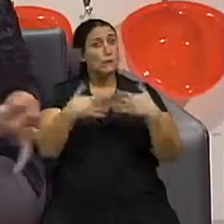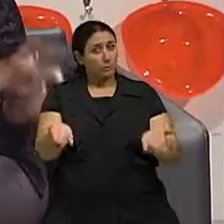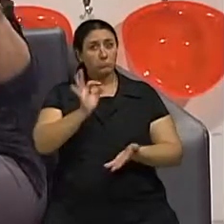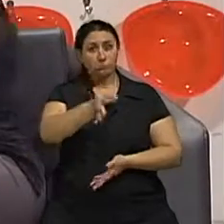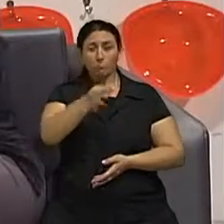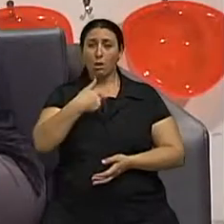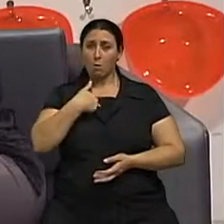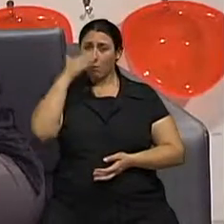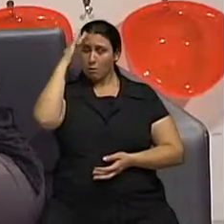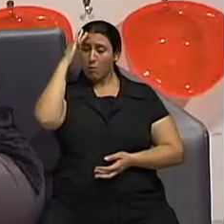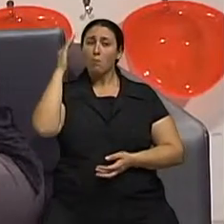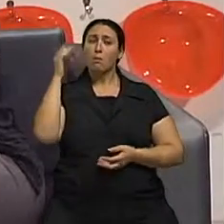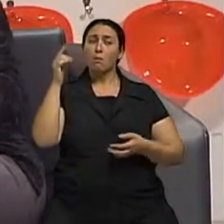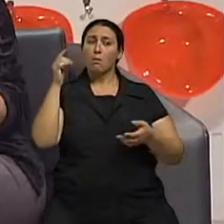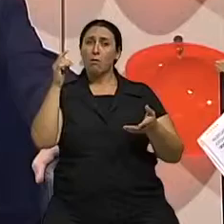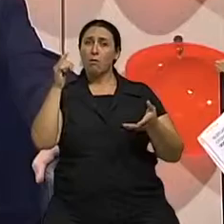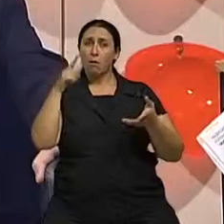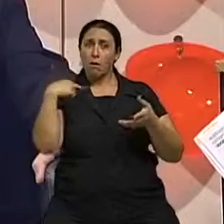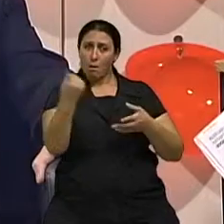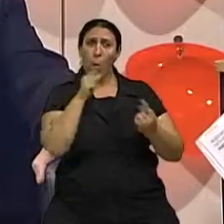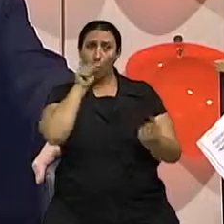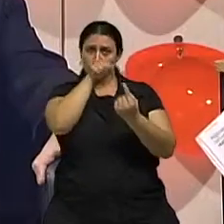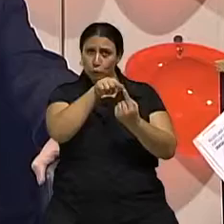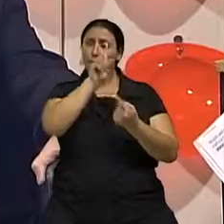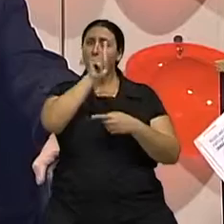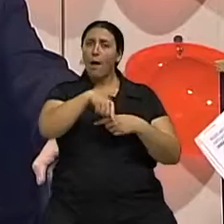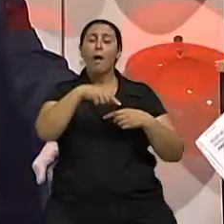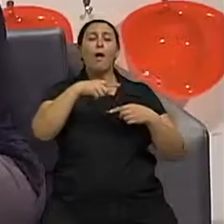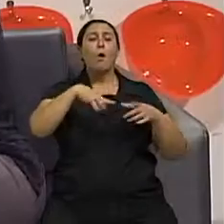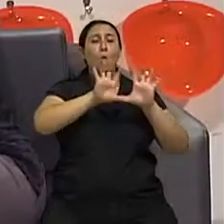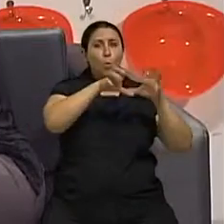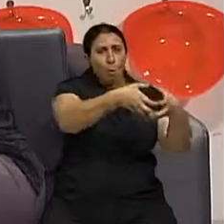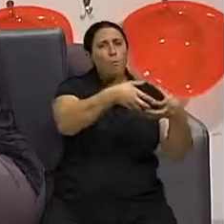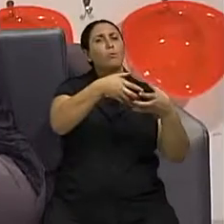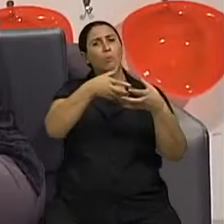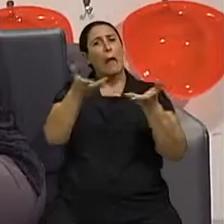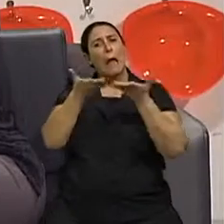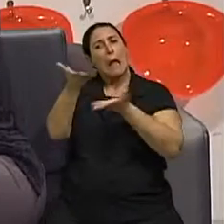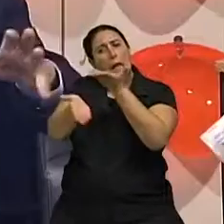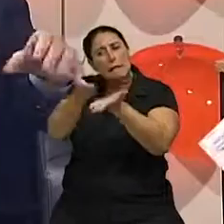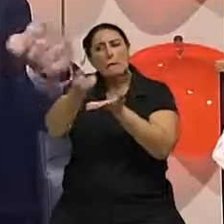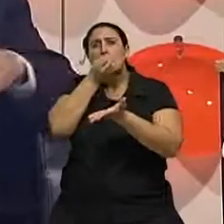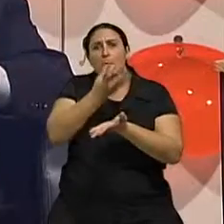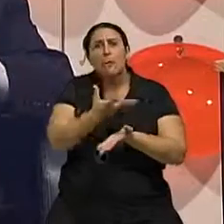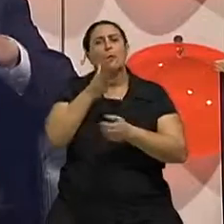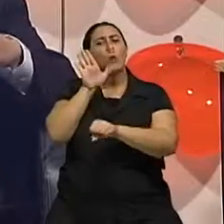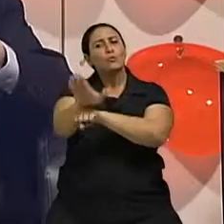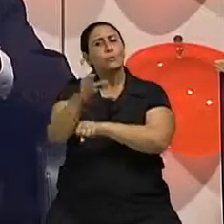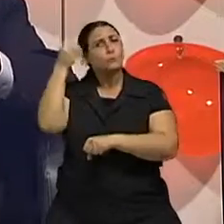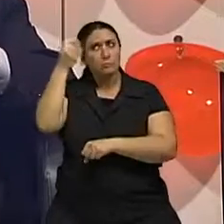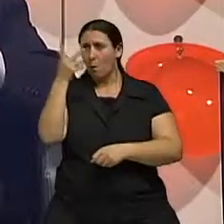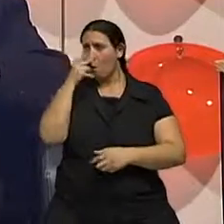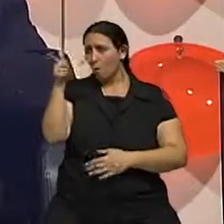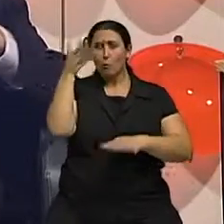faz parte da avaliação desse grupo de profissionais. Exatamente. Desse grupo de profissionais especificamente, Assim como tu faz o exame clínico, com